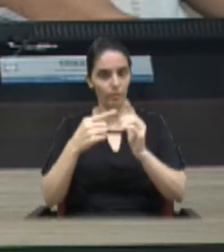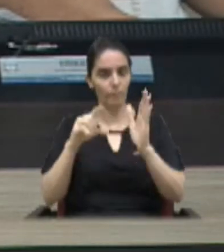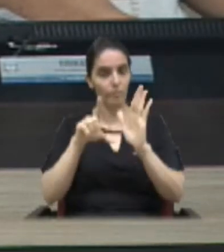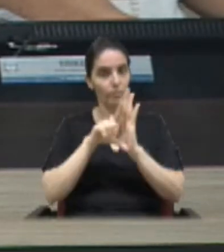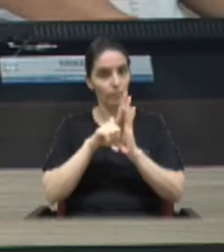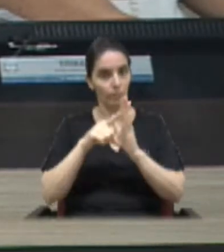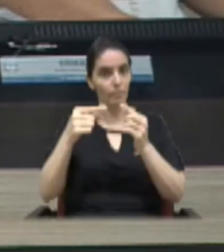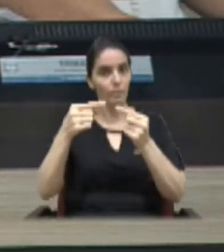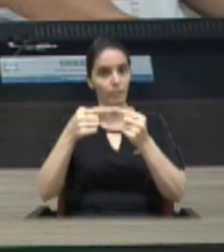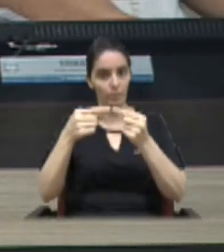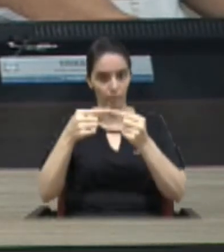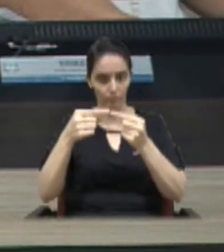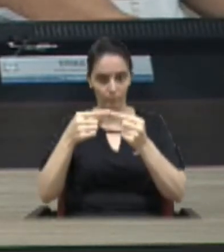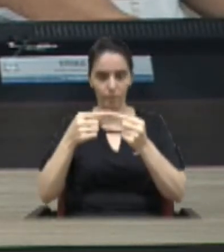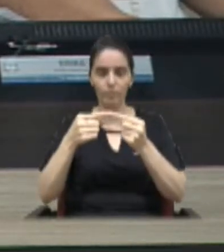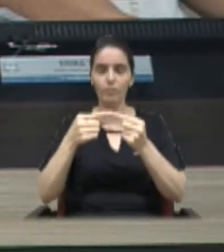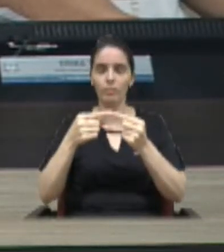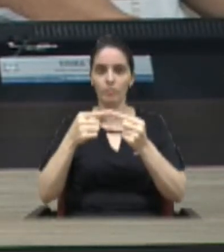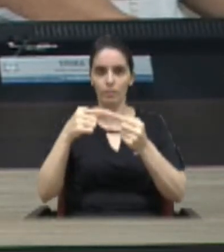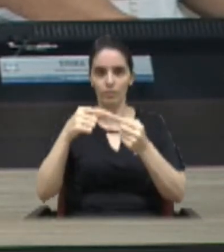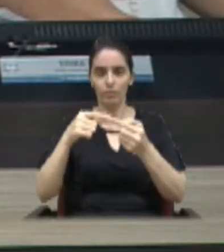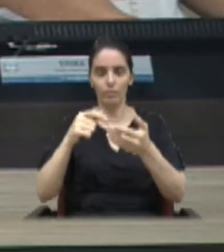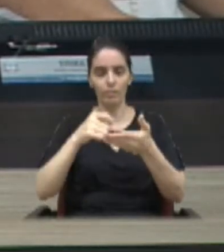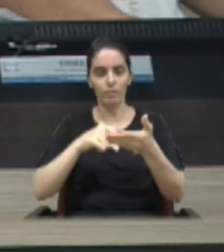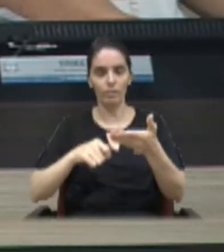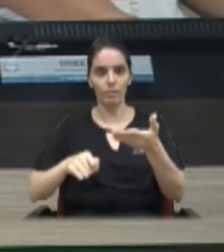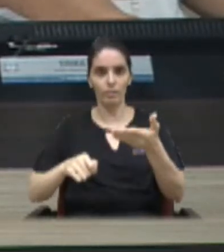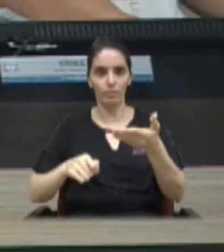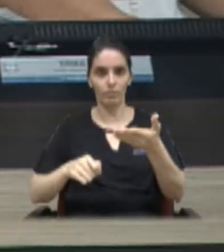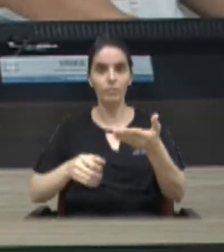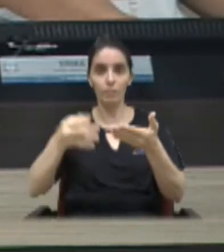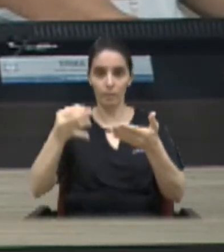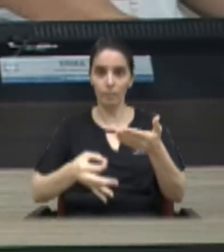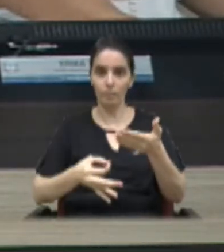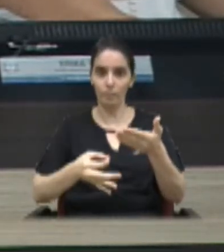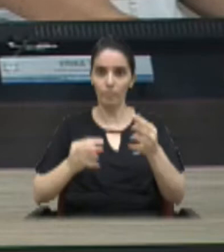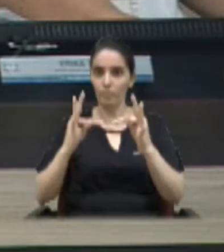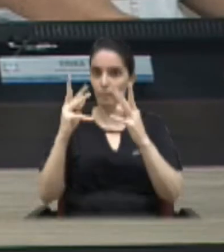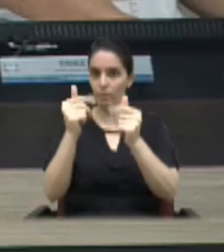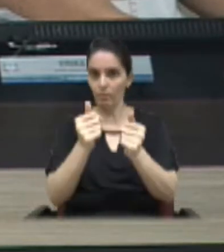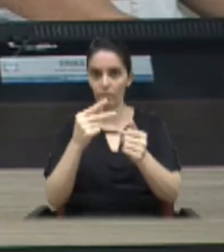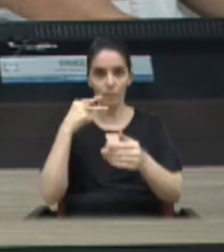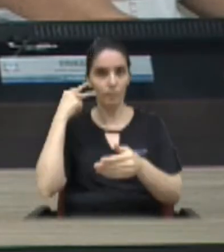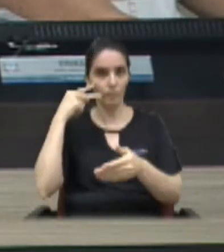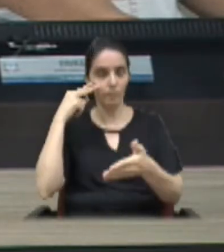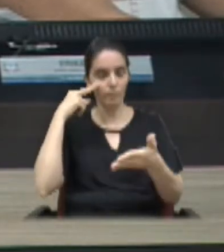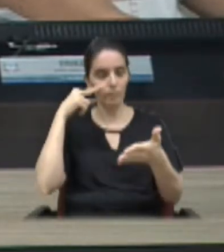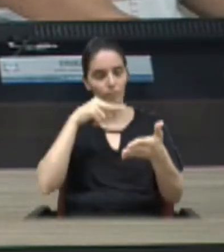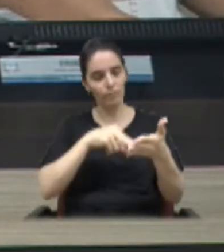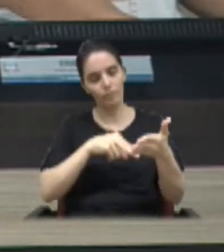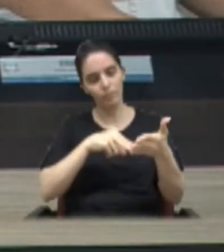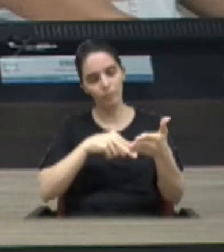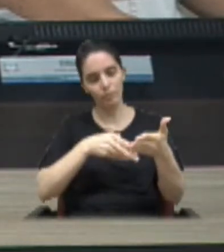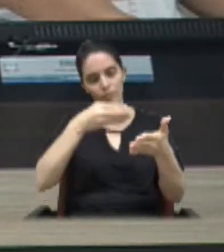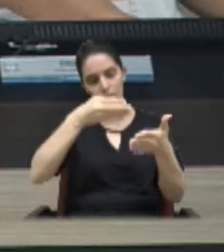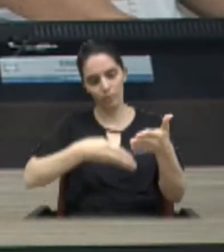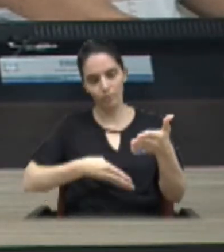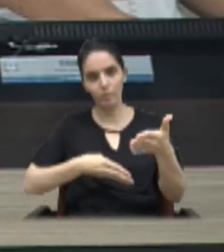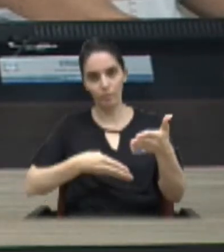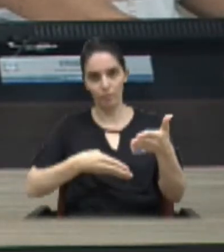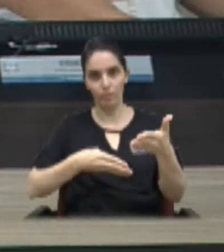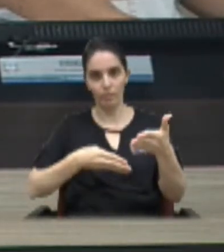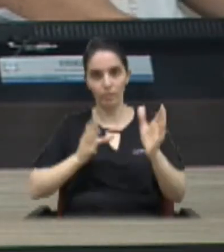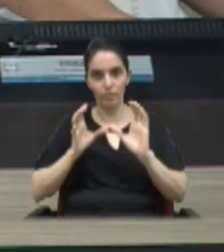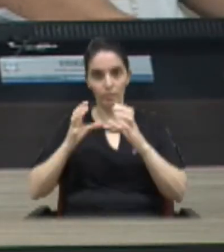legal é o meu parecer favorável para ser devidamente conhecido e analisado pelos demais excelentíssimos senhores vereadores da Céu